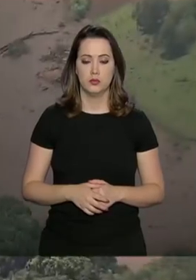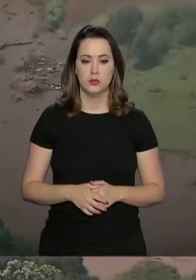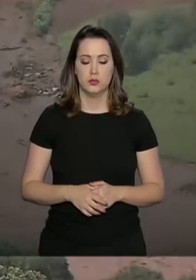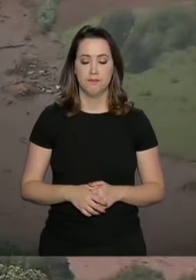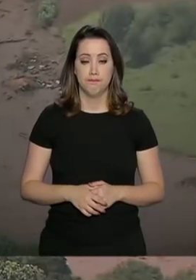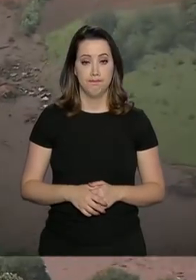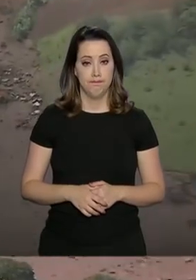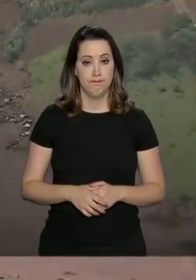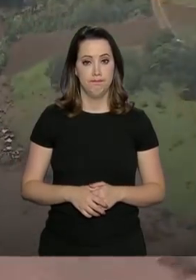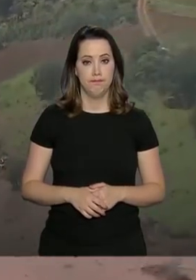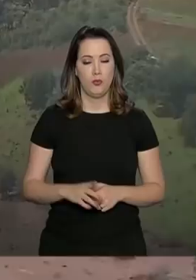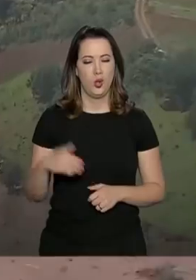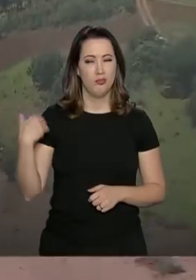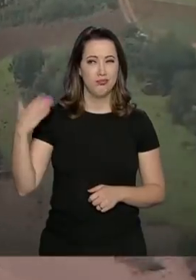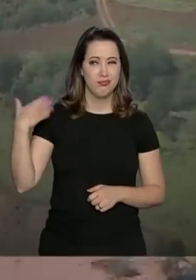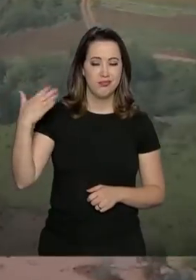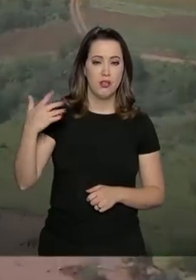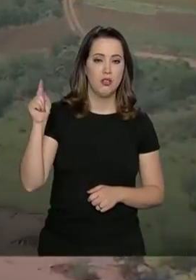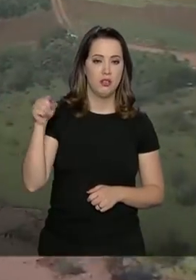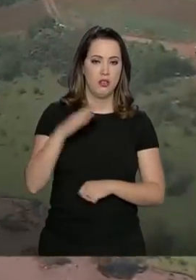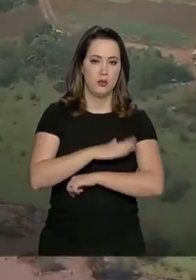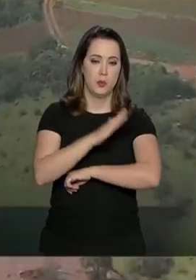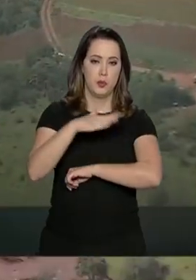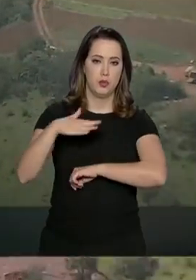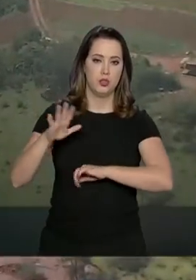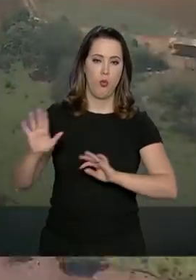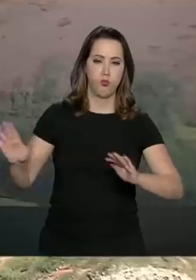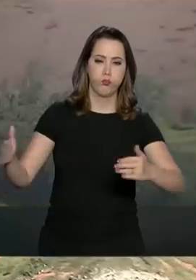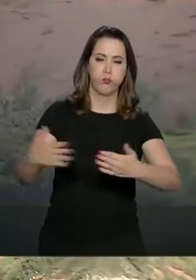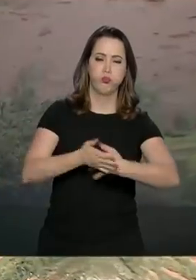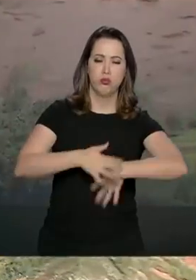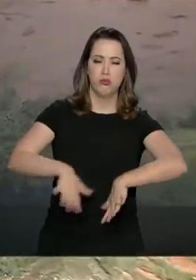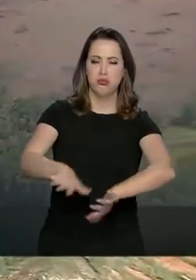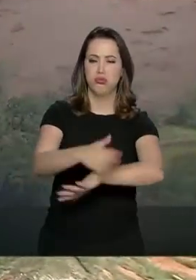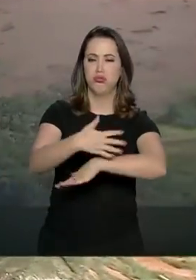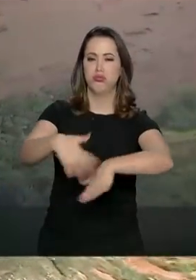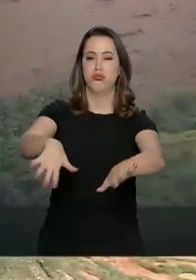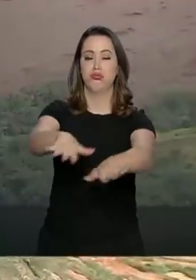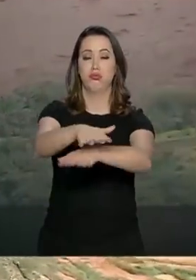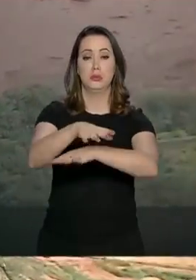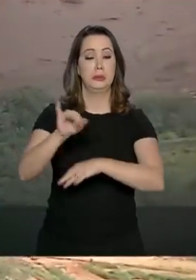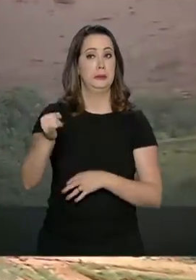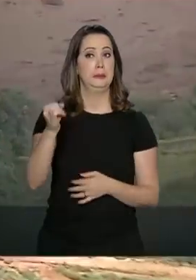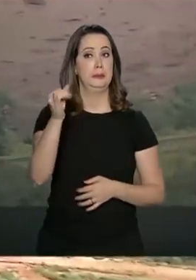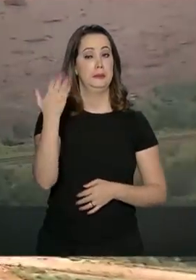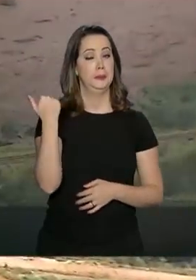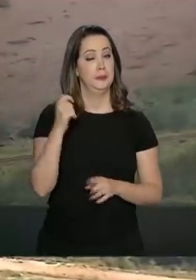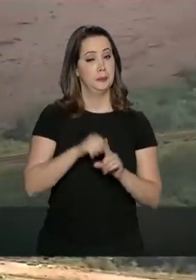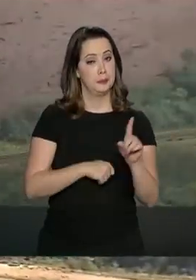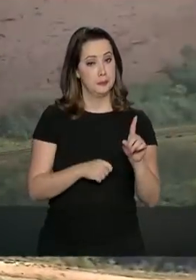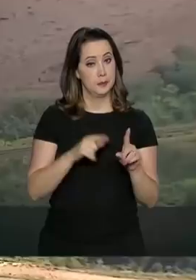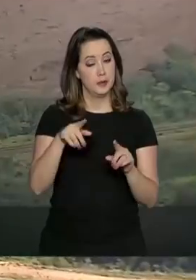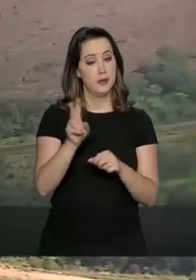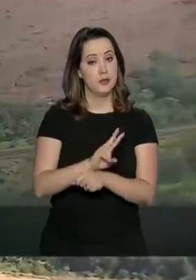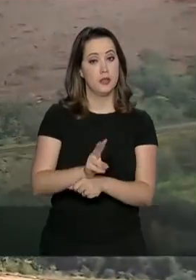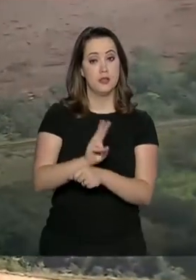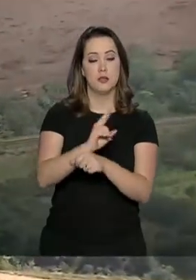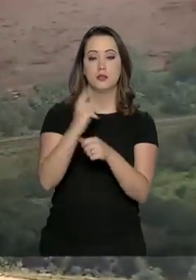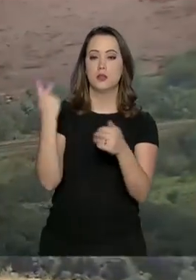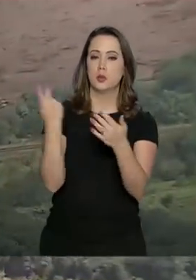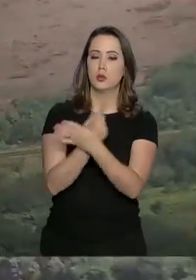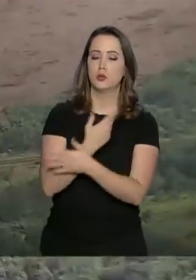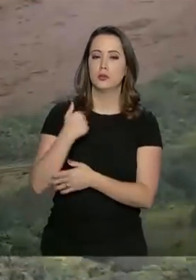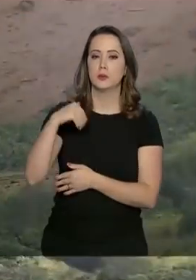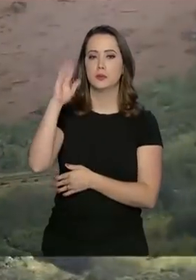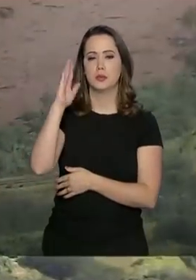Desde o rompimento da barragem de Brumadinho, em Minas Gerais, em janeiro deste ano, a fiscalização das barragens tem sido